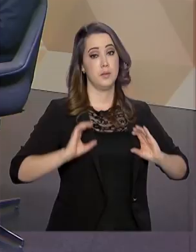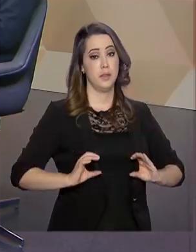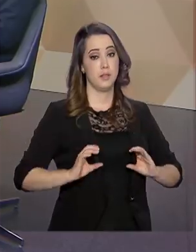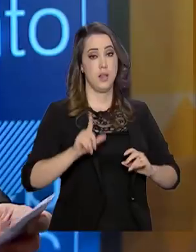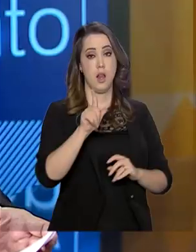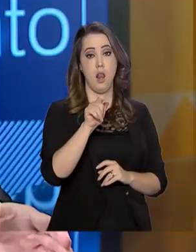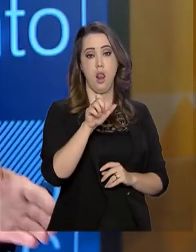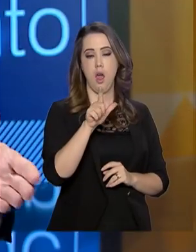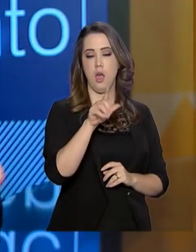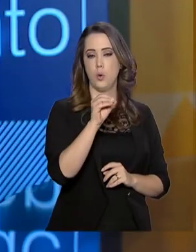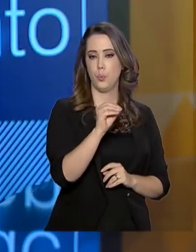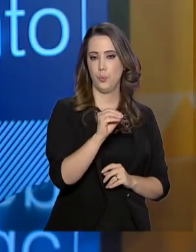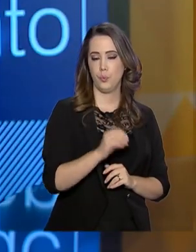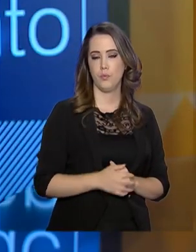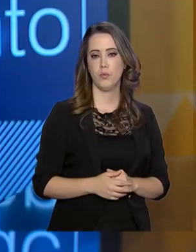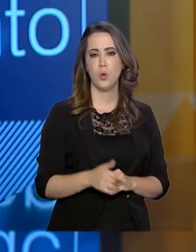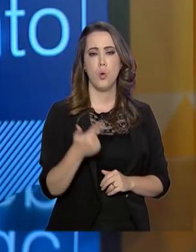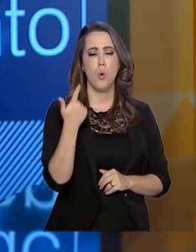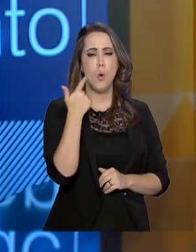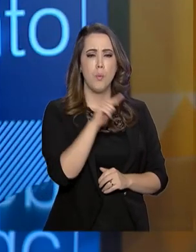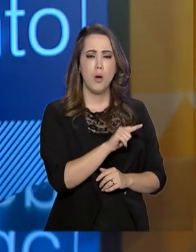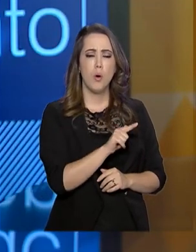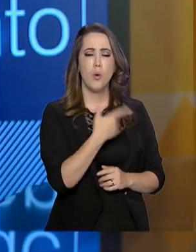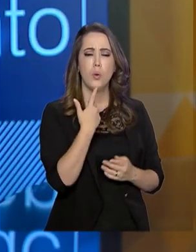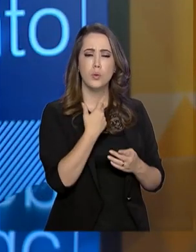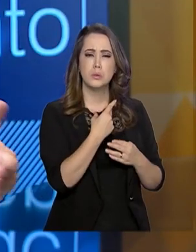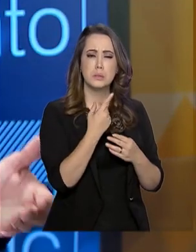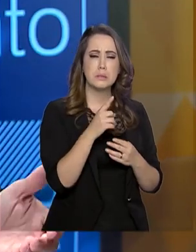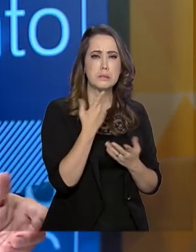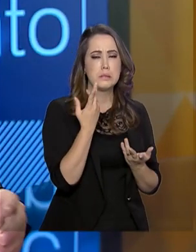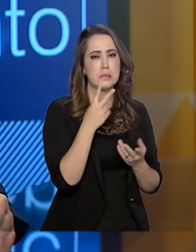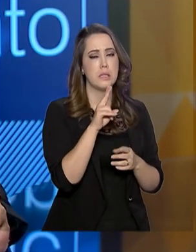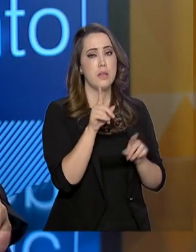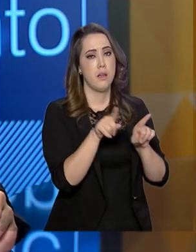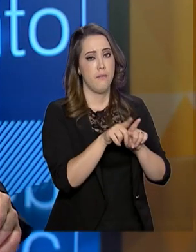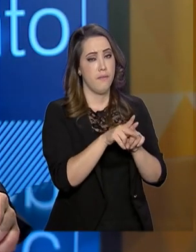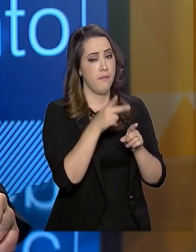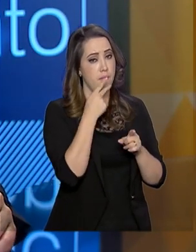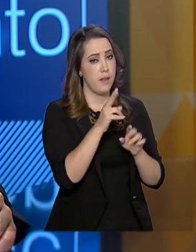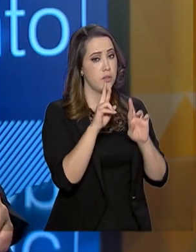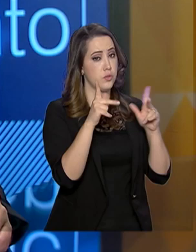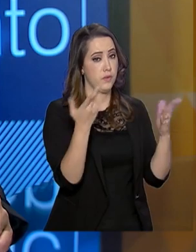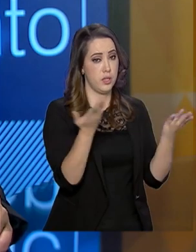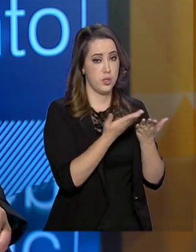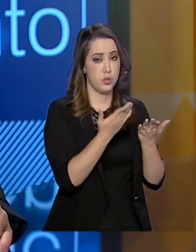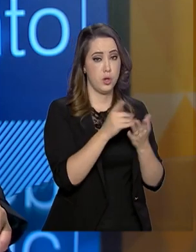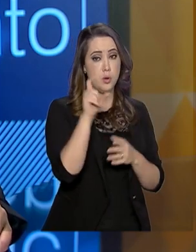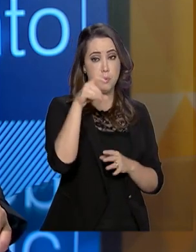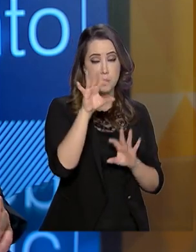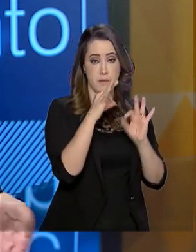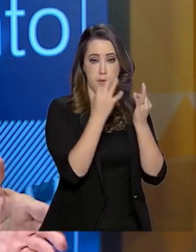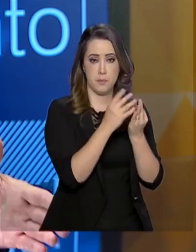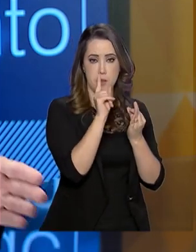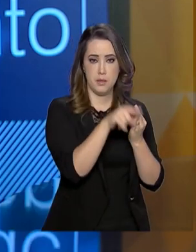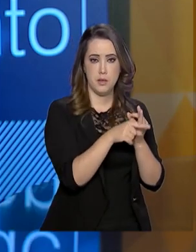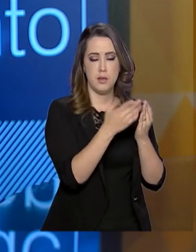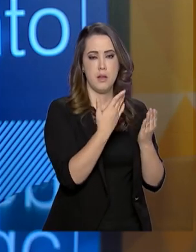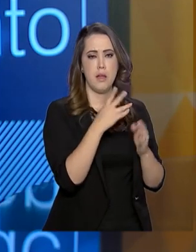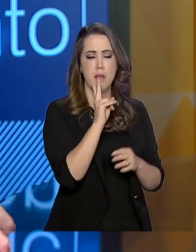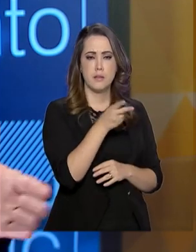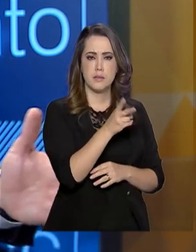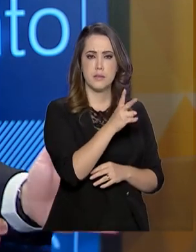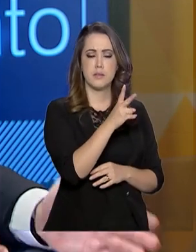Coimbra. Um outro mito que vem sendo quebrado em relação ao Bolsa Família é essa questão das condicionalidades. A frequência escolar de